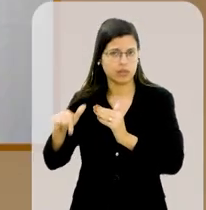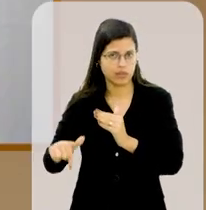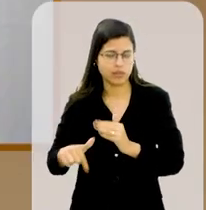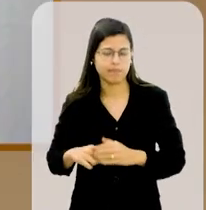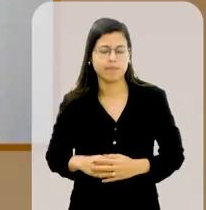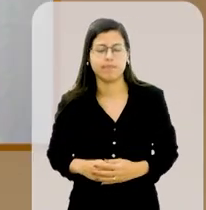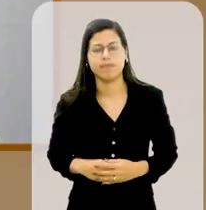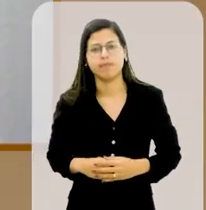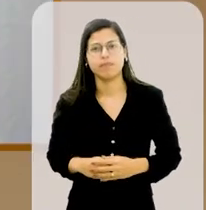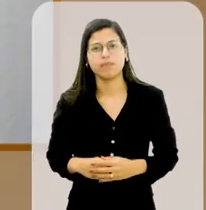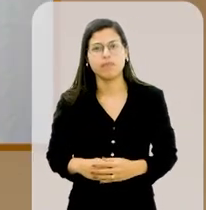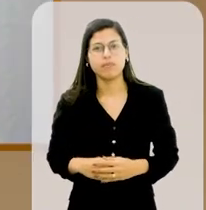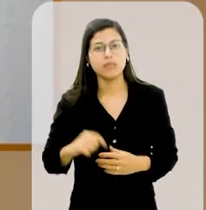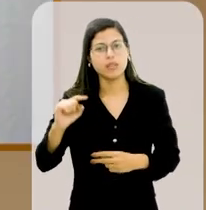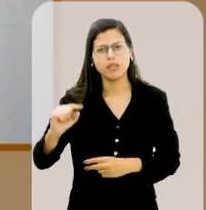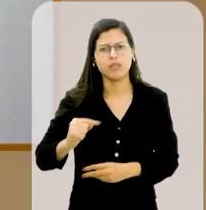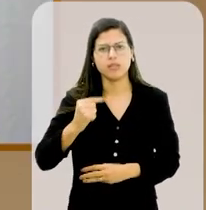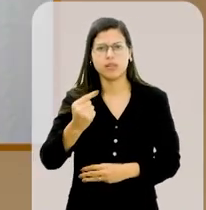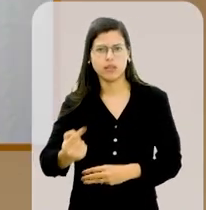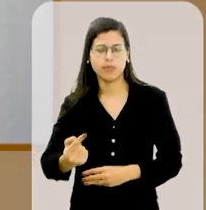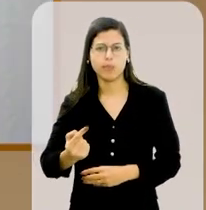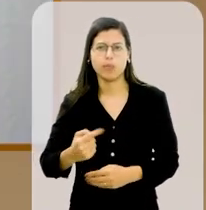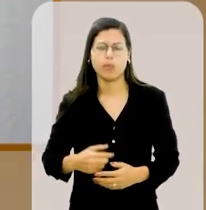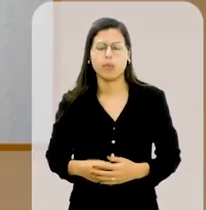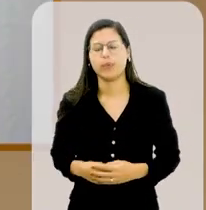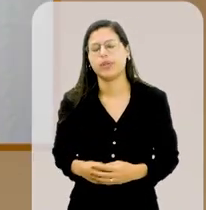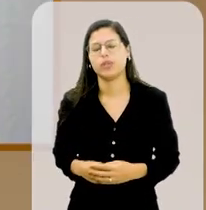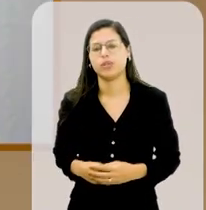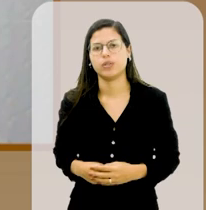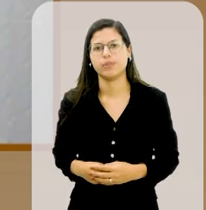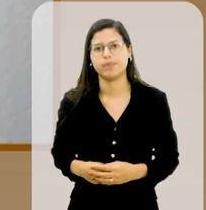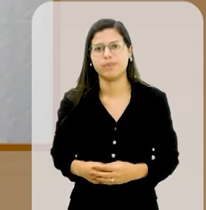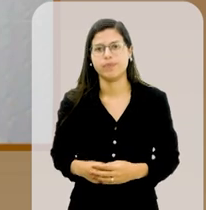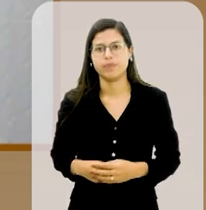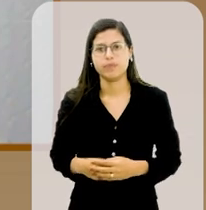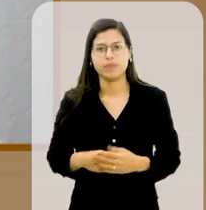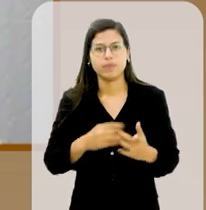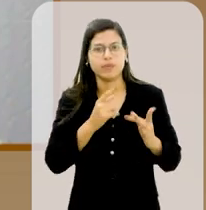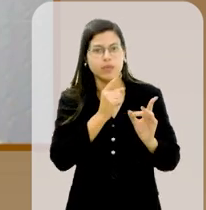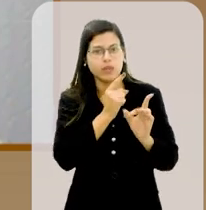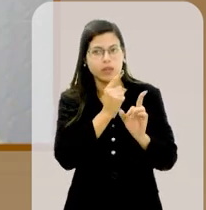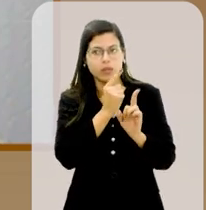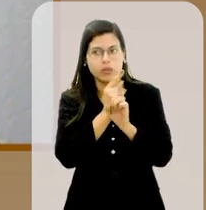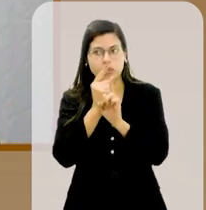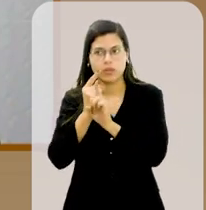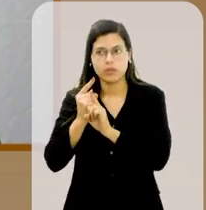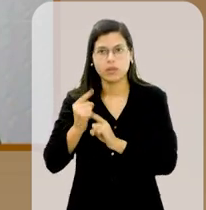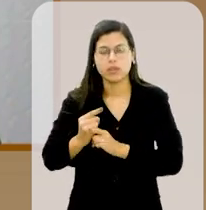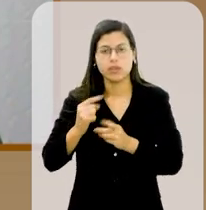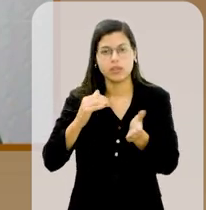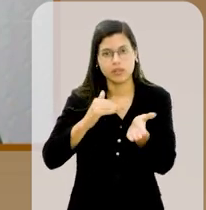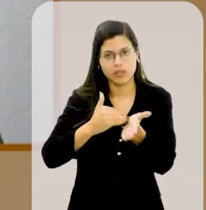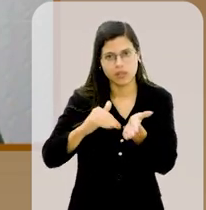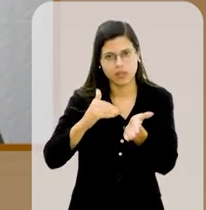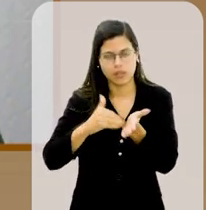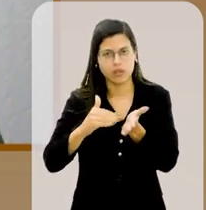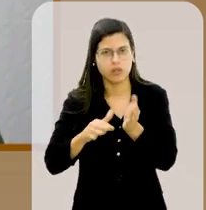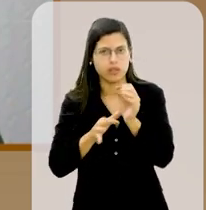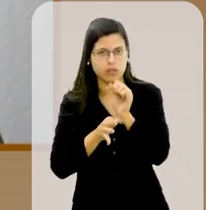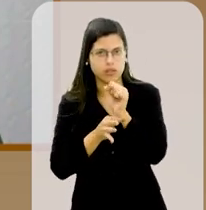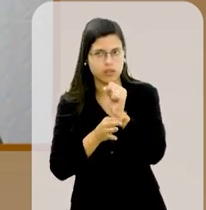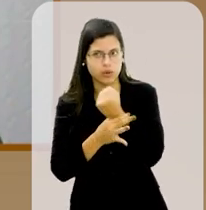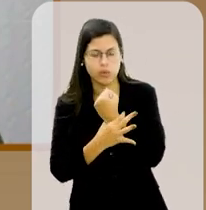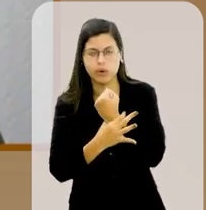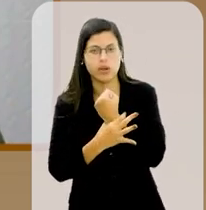a partir daí, e da descoberta pela Secretaria de Segurança,